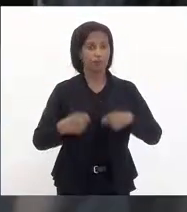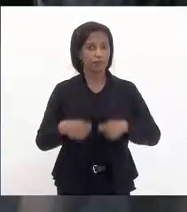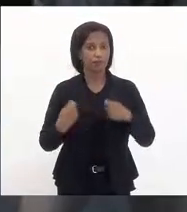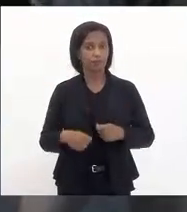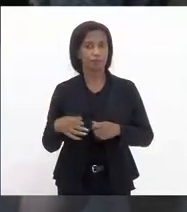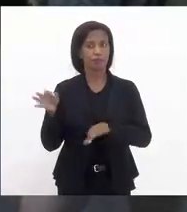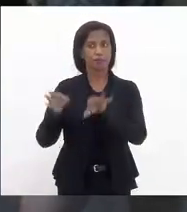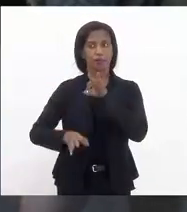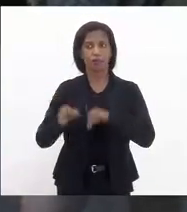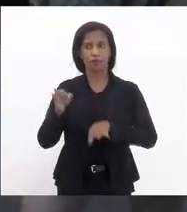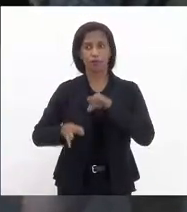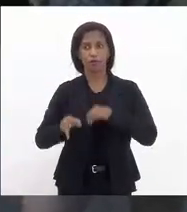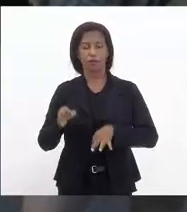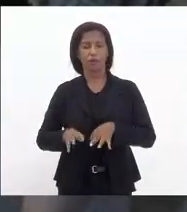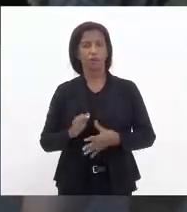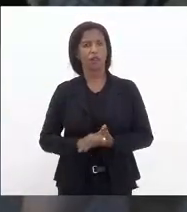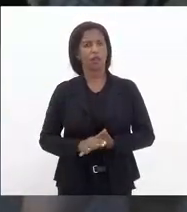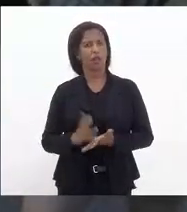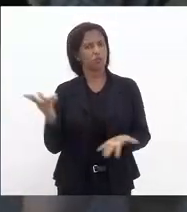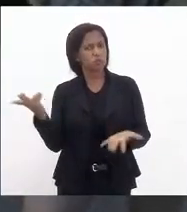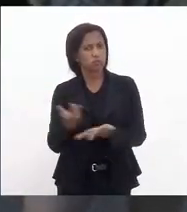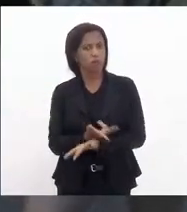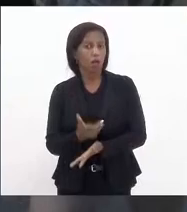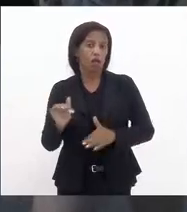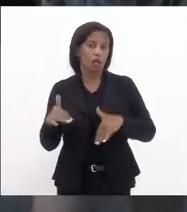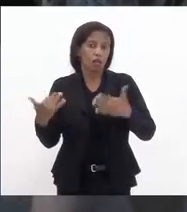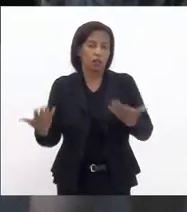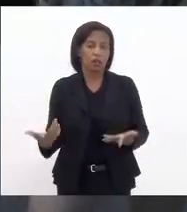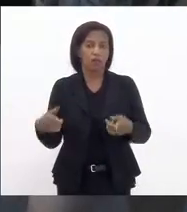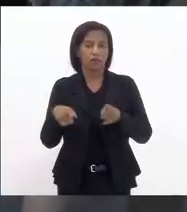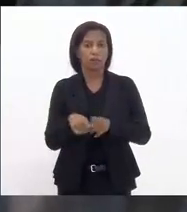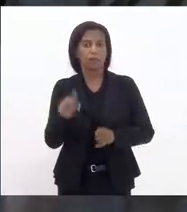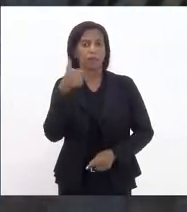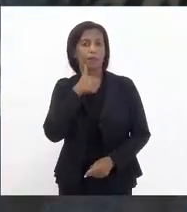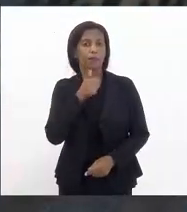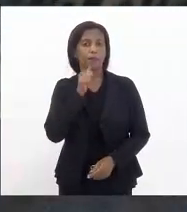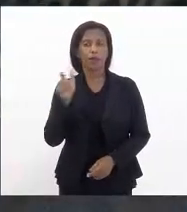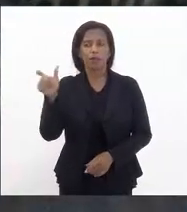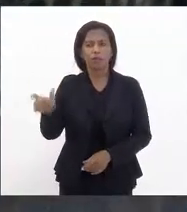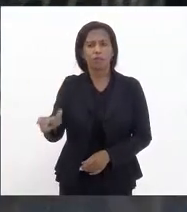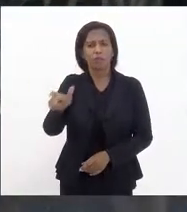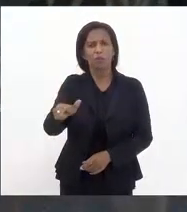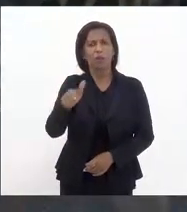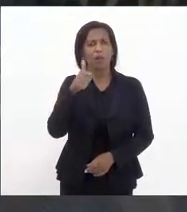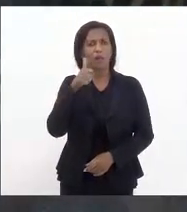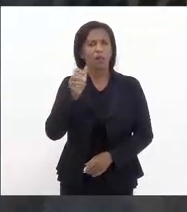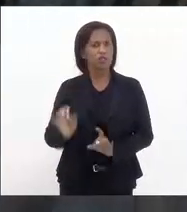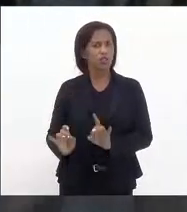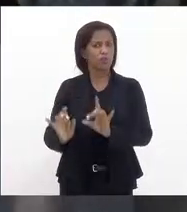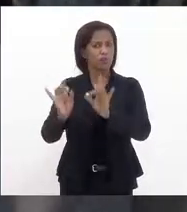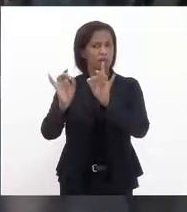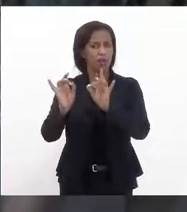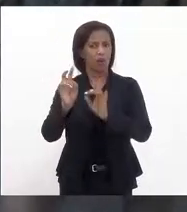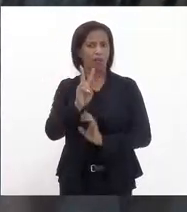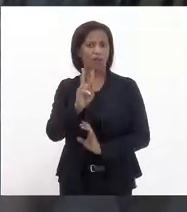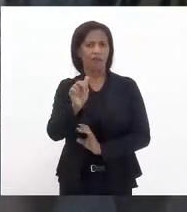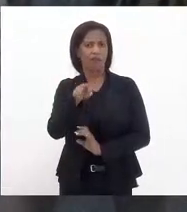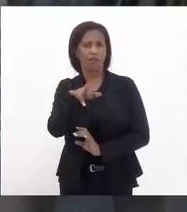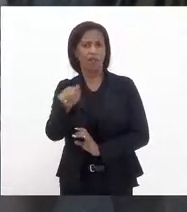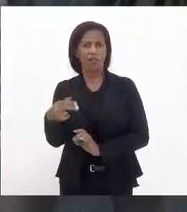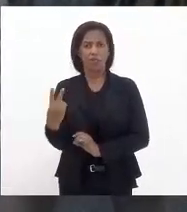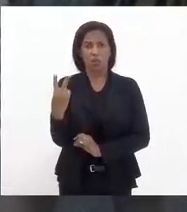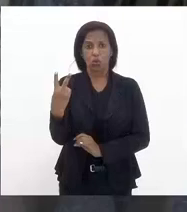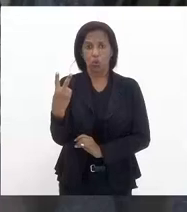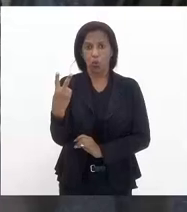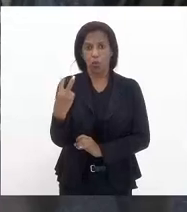que a justiça seja feita é claro que essas mães em especial a Vanessa que está há dois anos sem